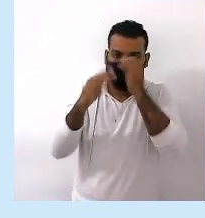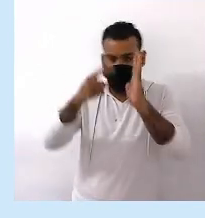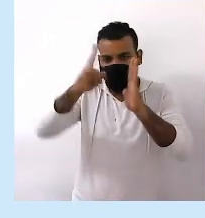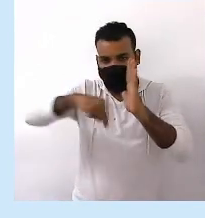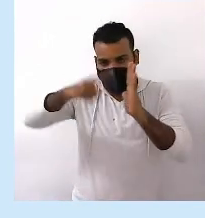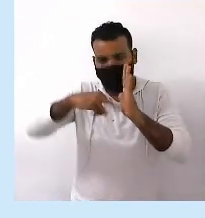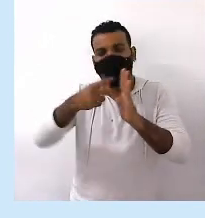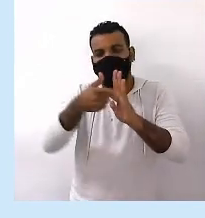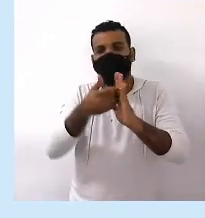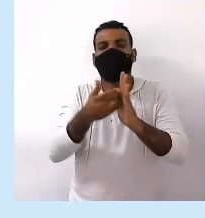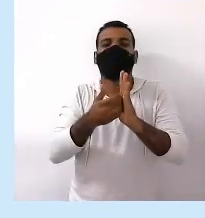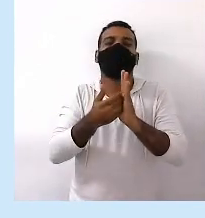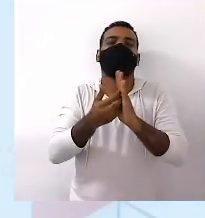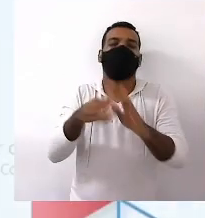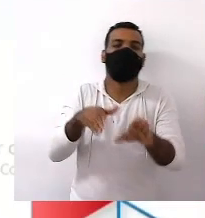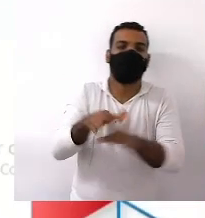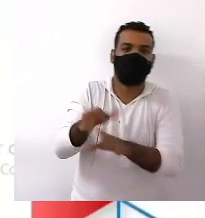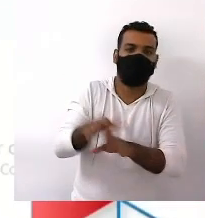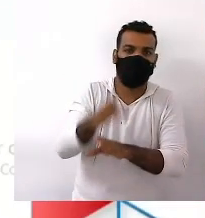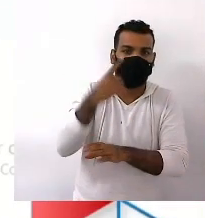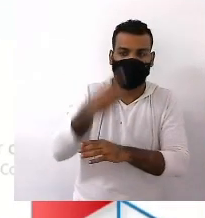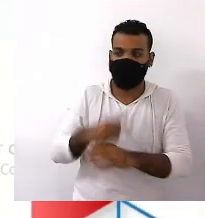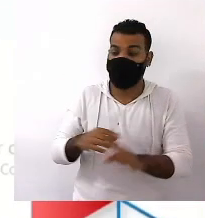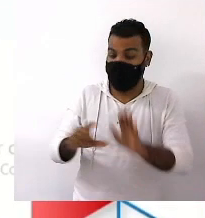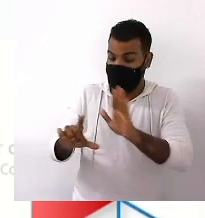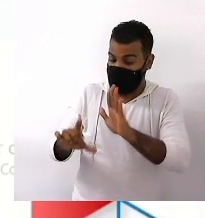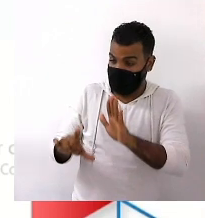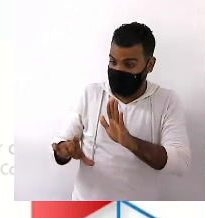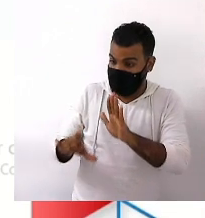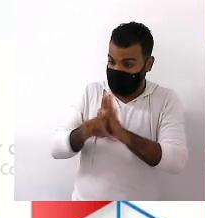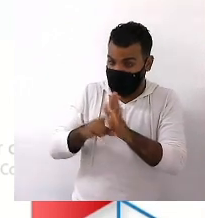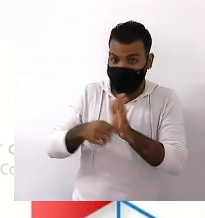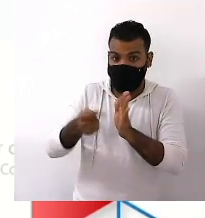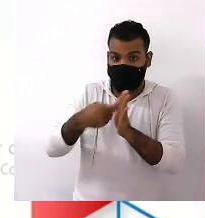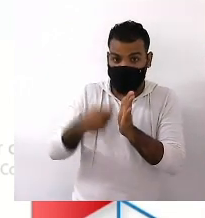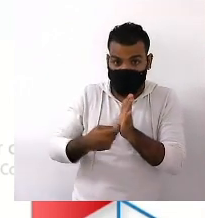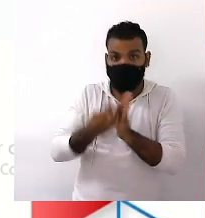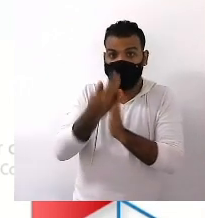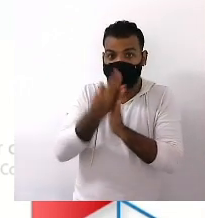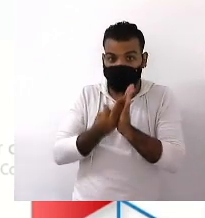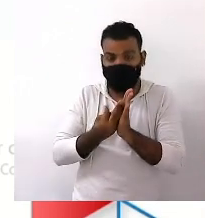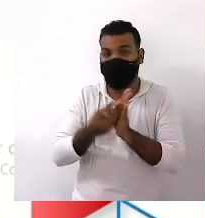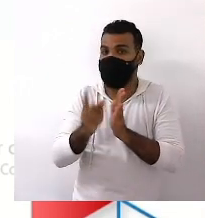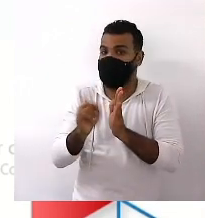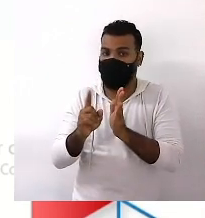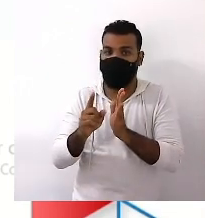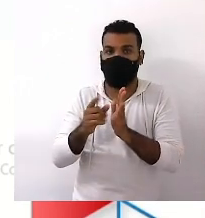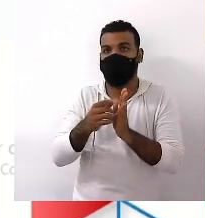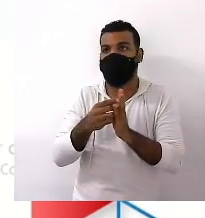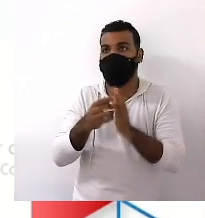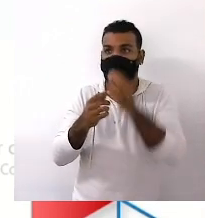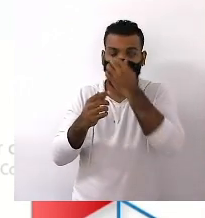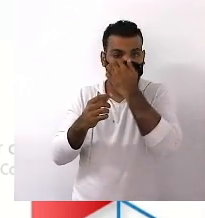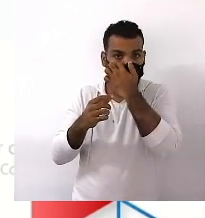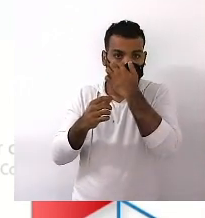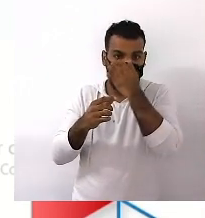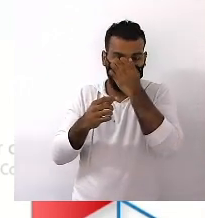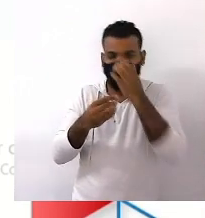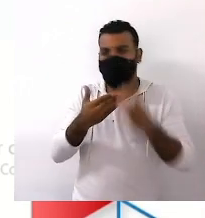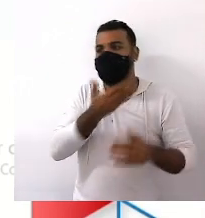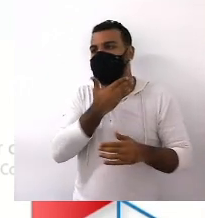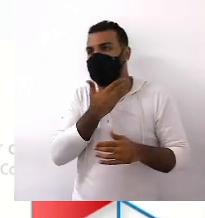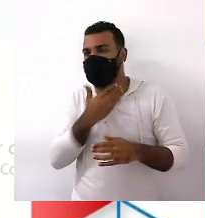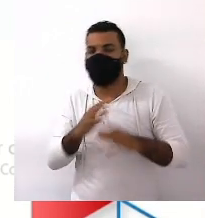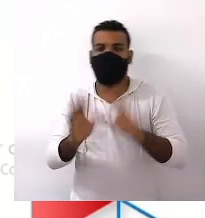A última orientação A lei Não é escrita Em texto corrido Como uma redação Com uma em prosa Com